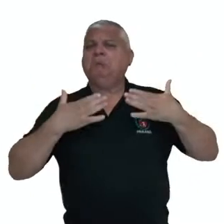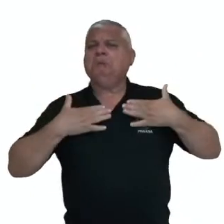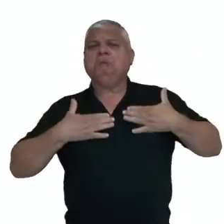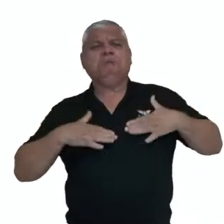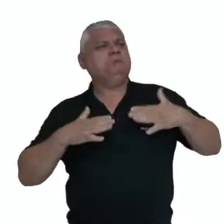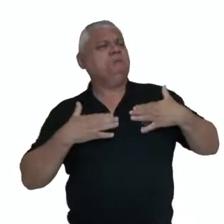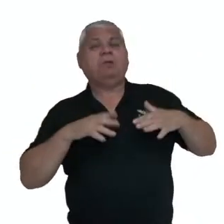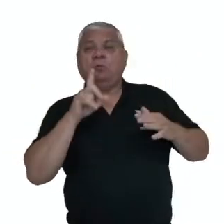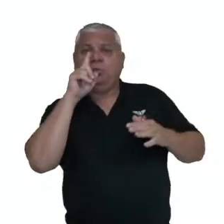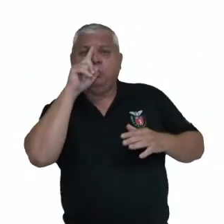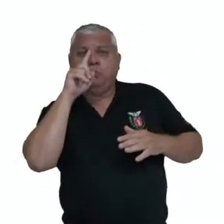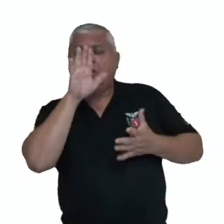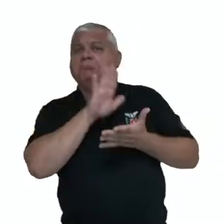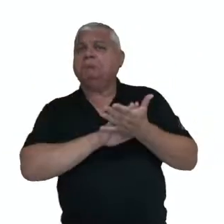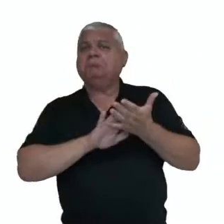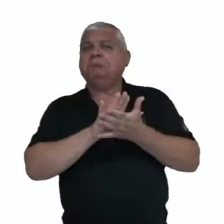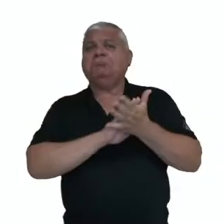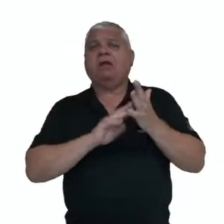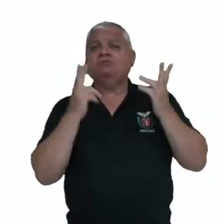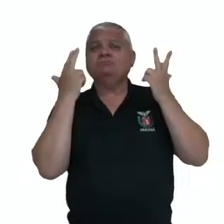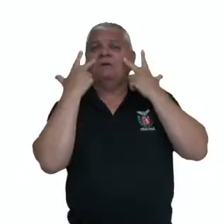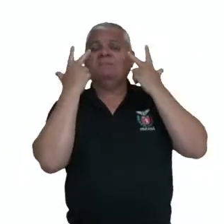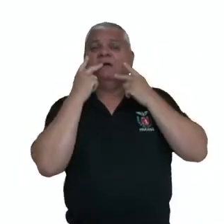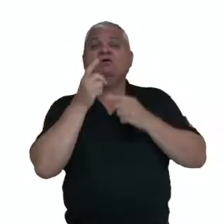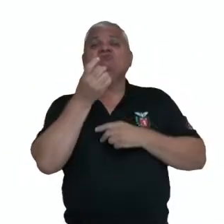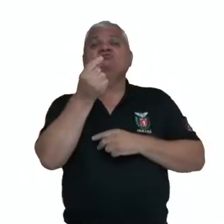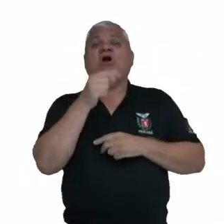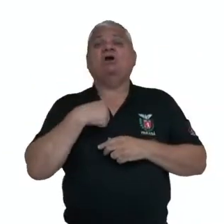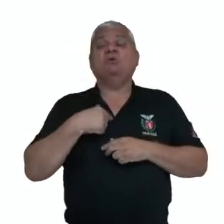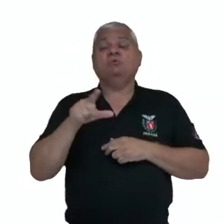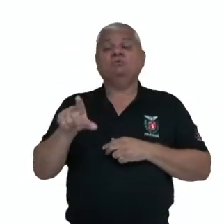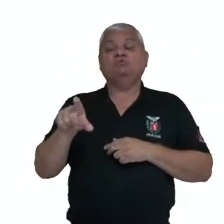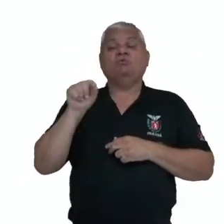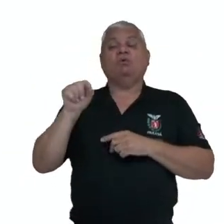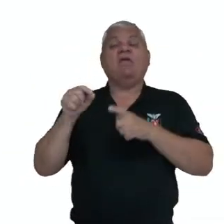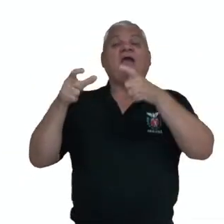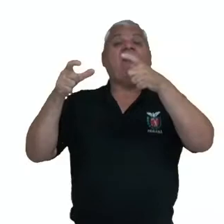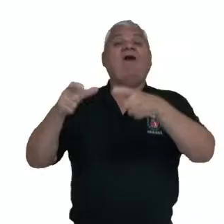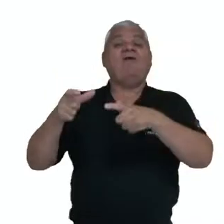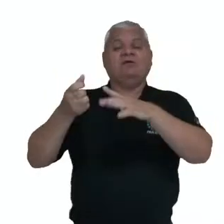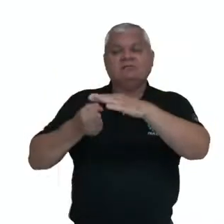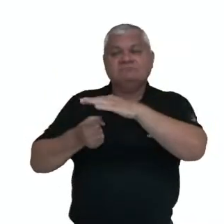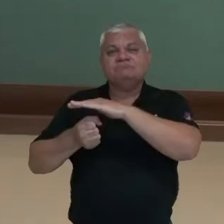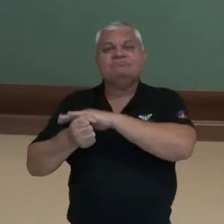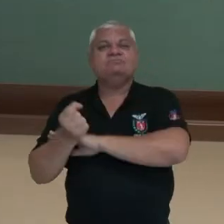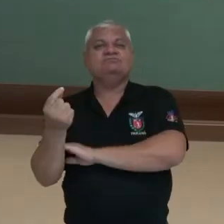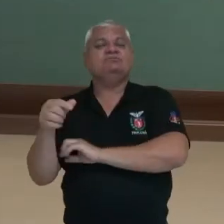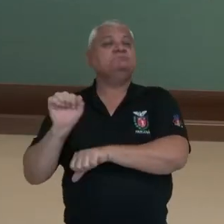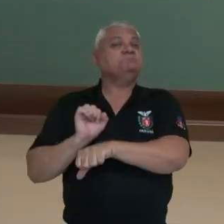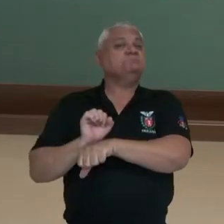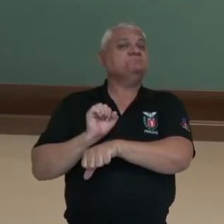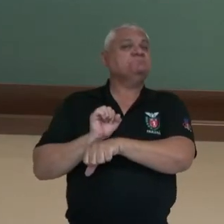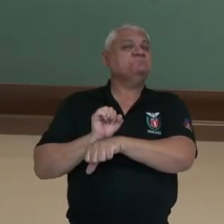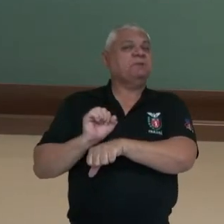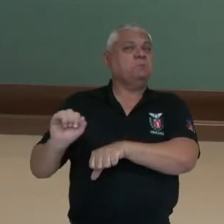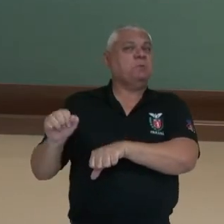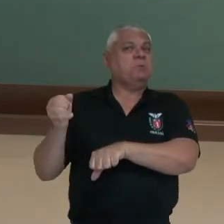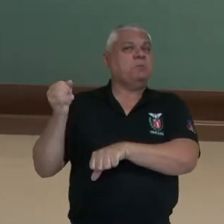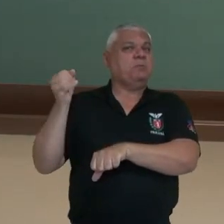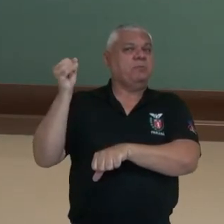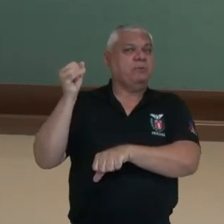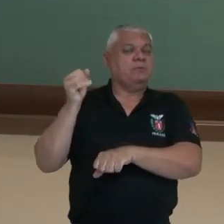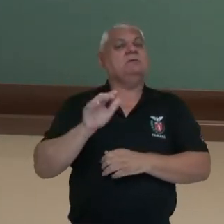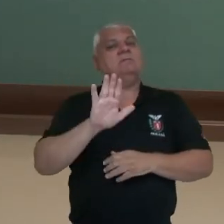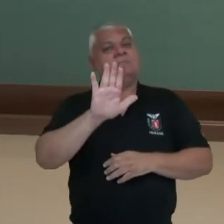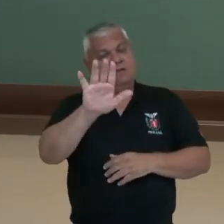risco. Tudo que você precisa fazer é escolher boas fontes de investimento e esperar. Claro, você tem que ter um